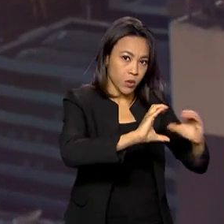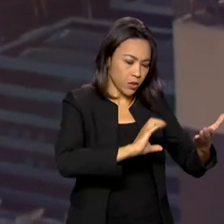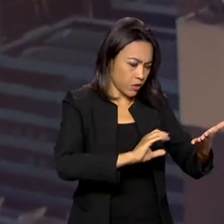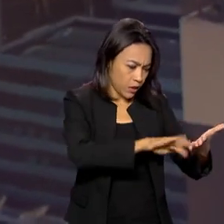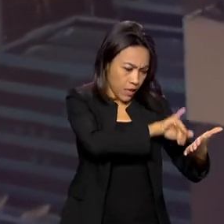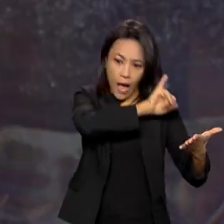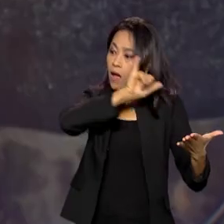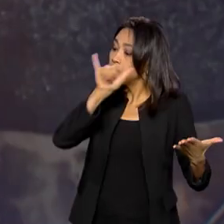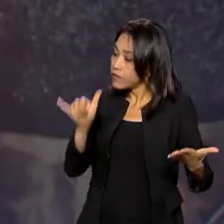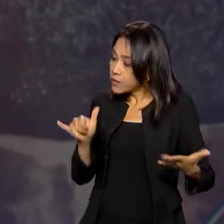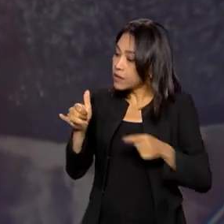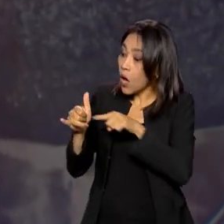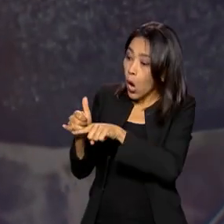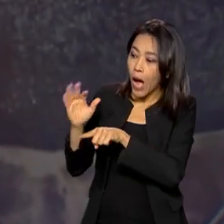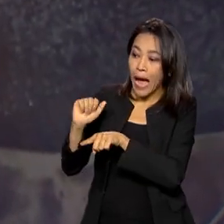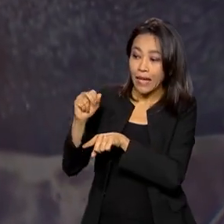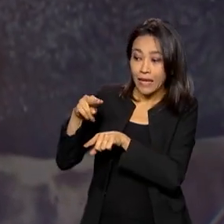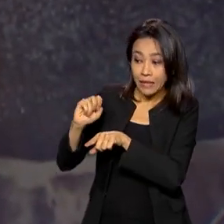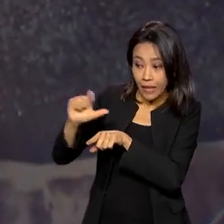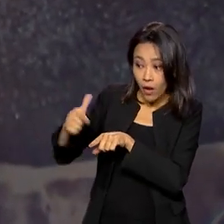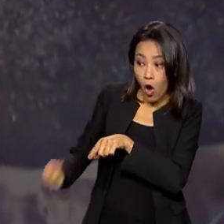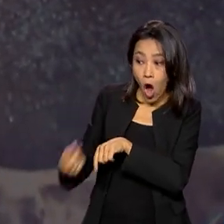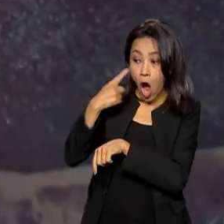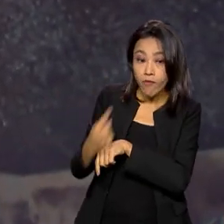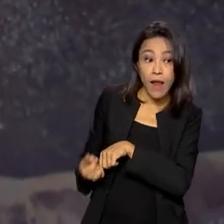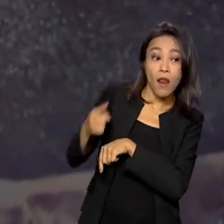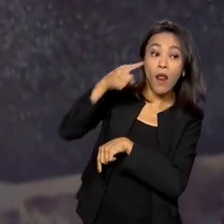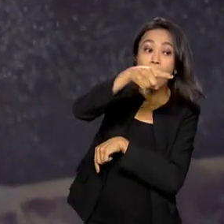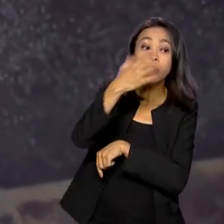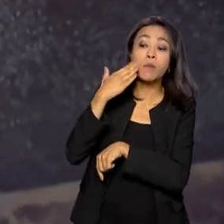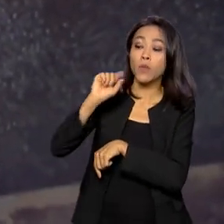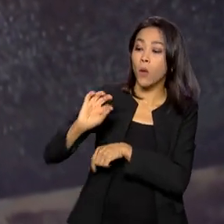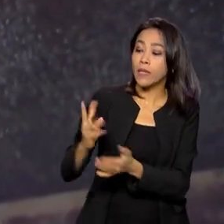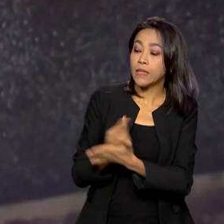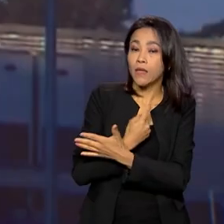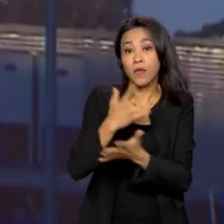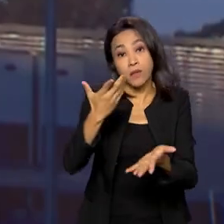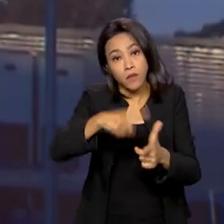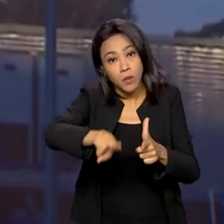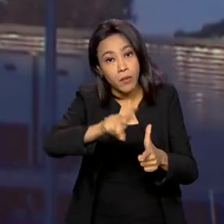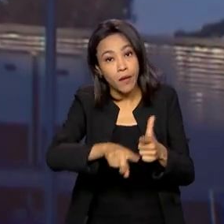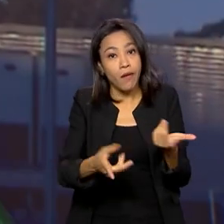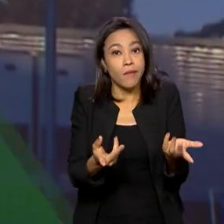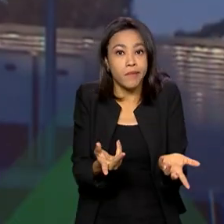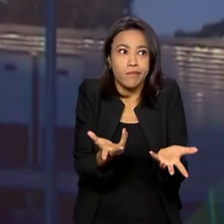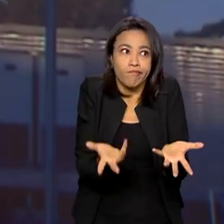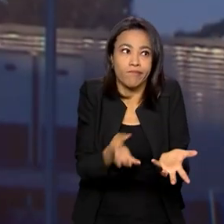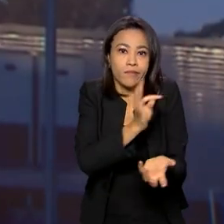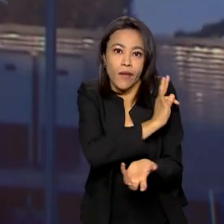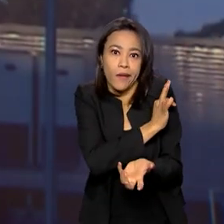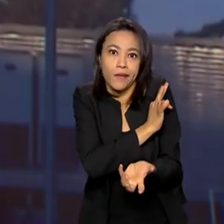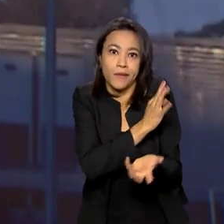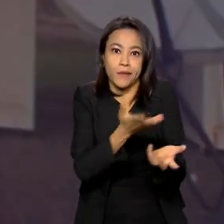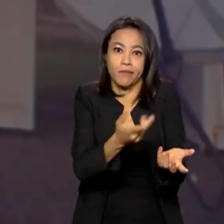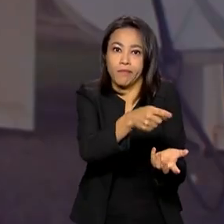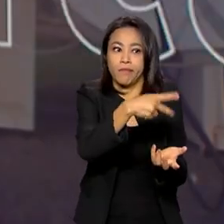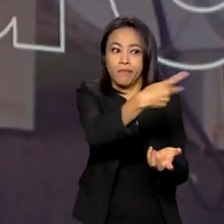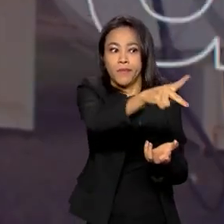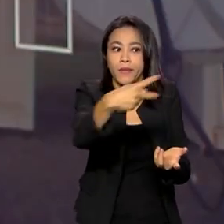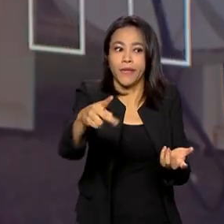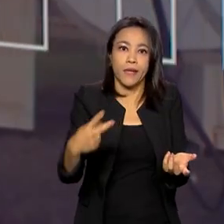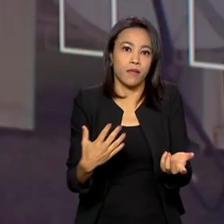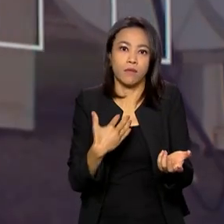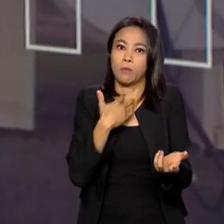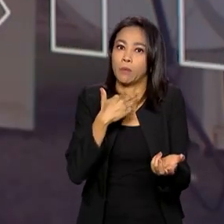Essa fiscalização pode ser desde uma questão técnica, às vezes a emissora ela está funcionando além do